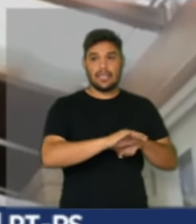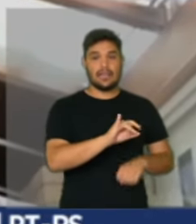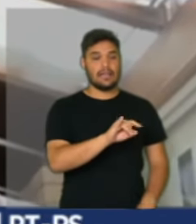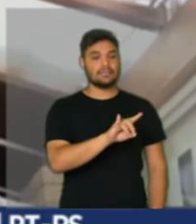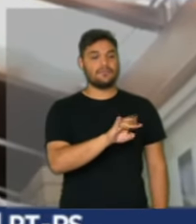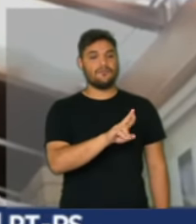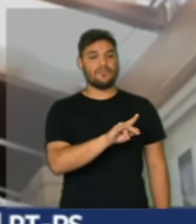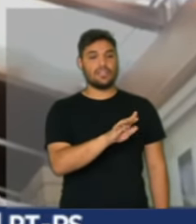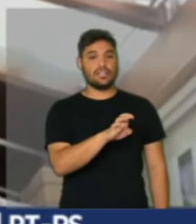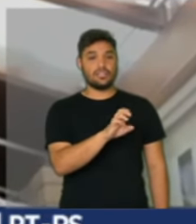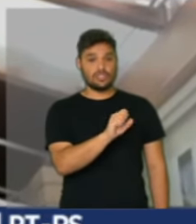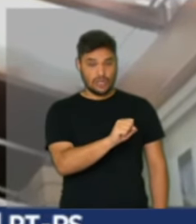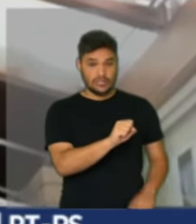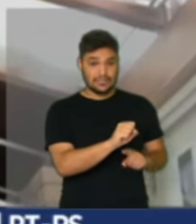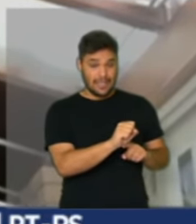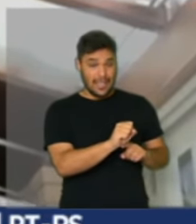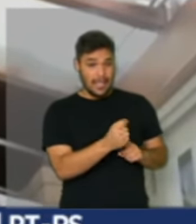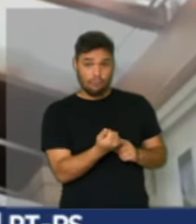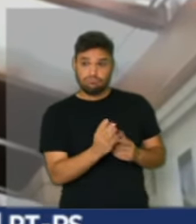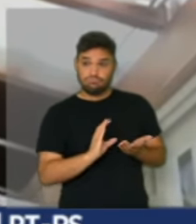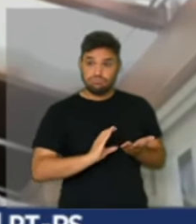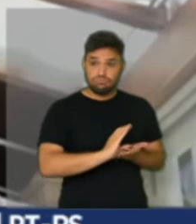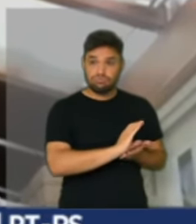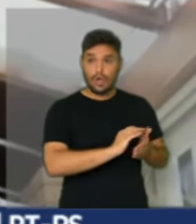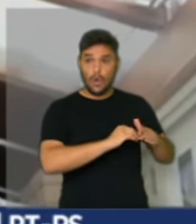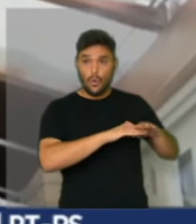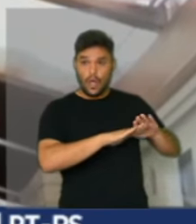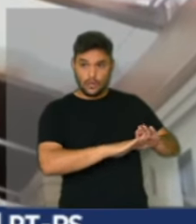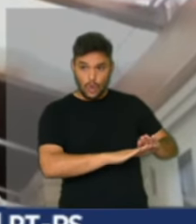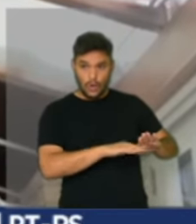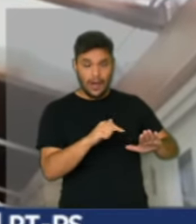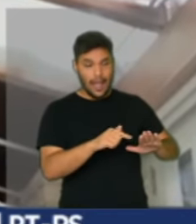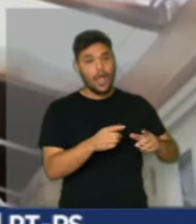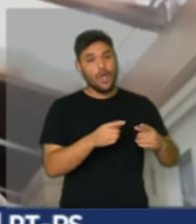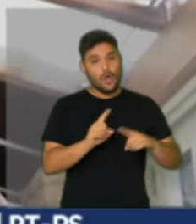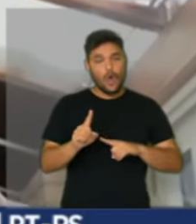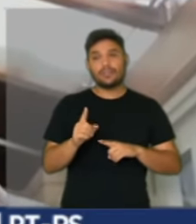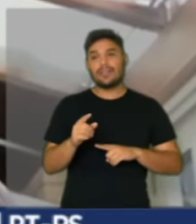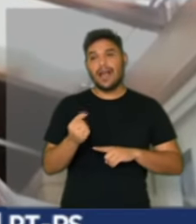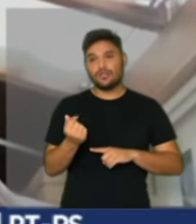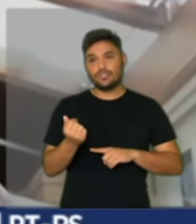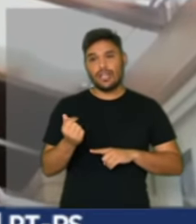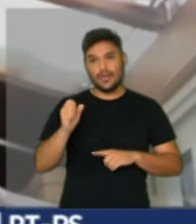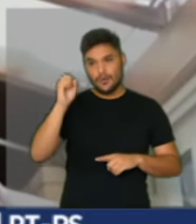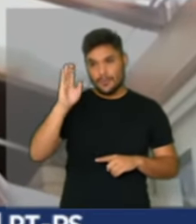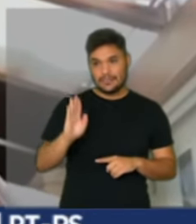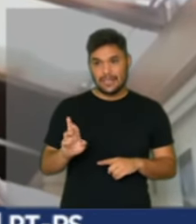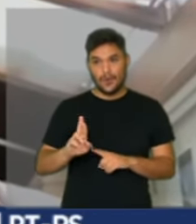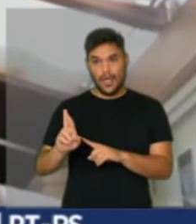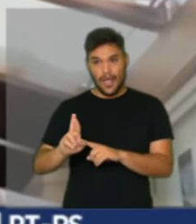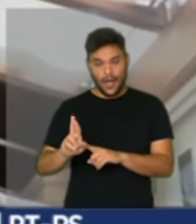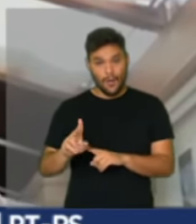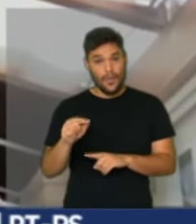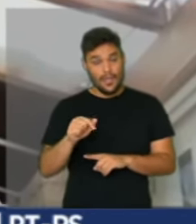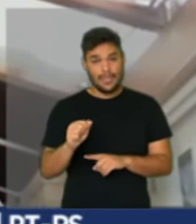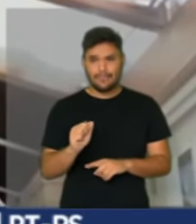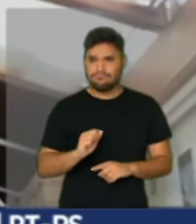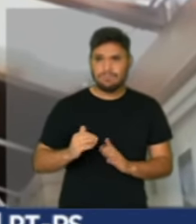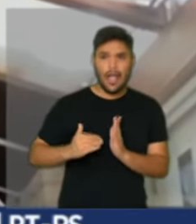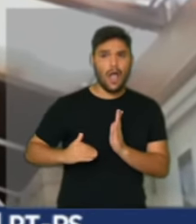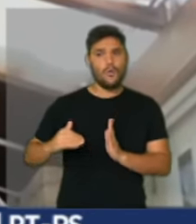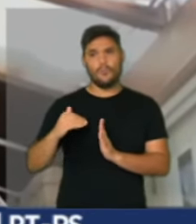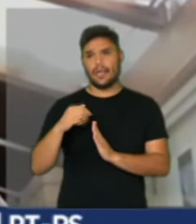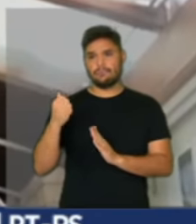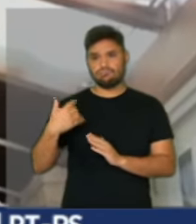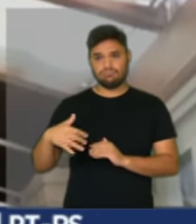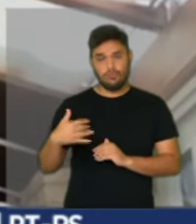muito dinheiro com a especulação contra a moeda brasileira e com o aumento absurdo do valor do dólar no